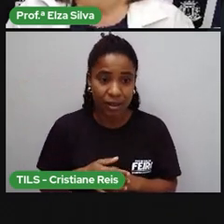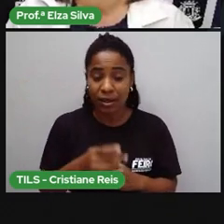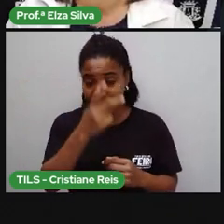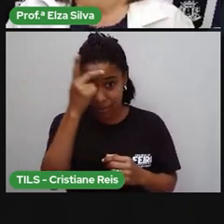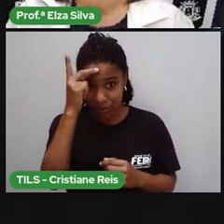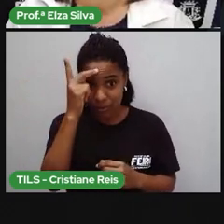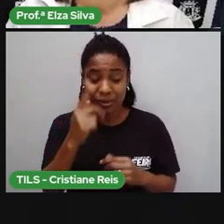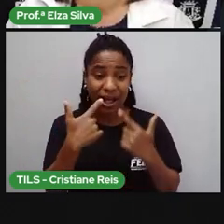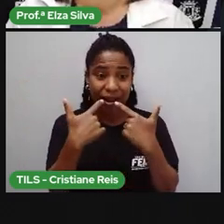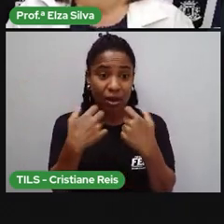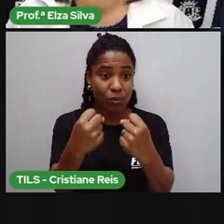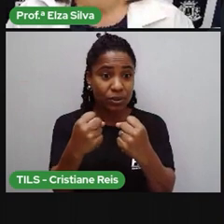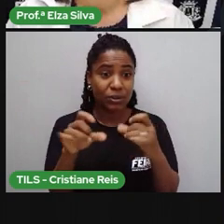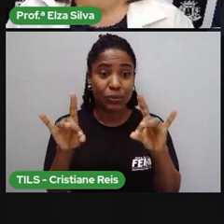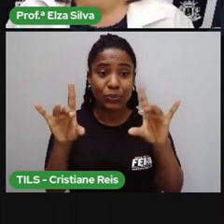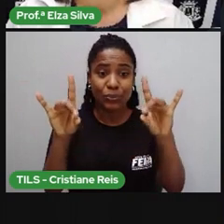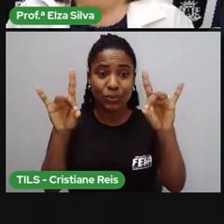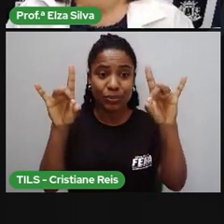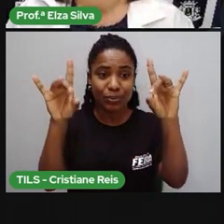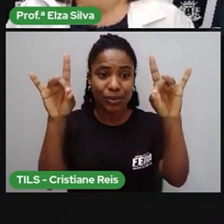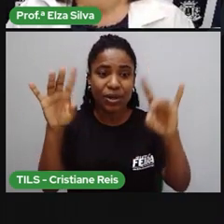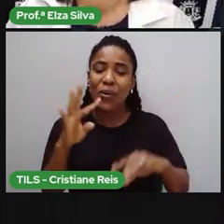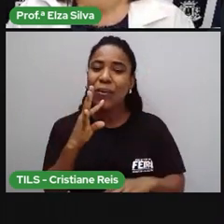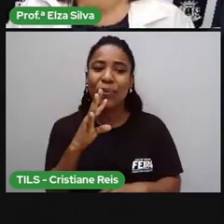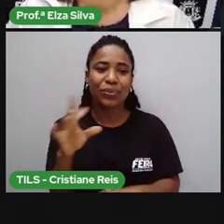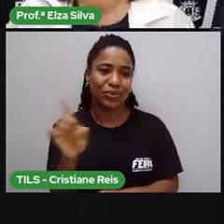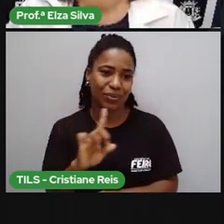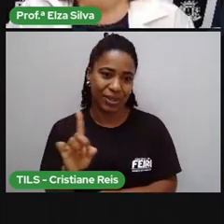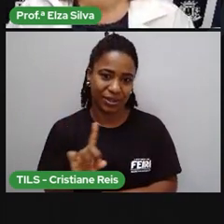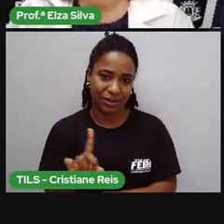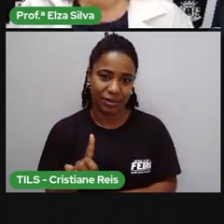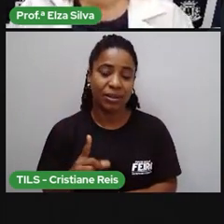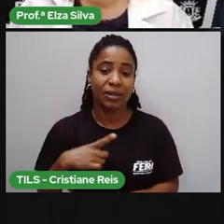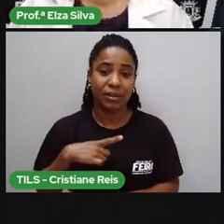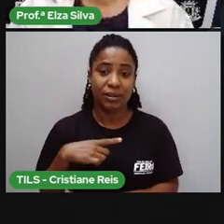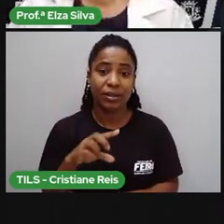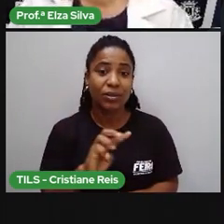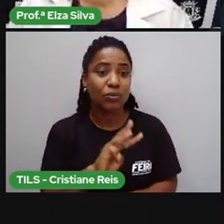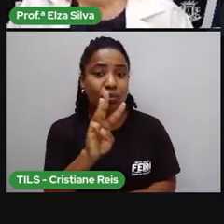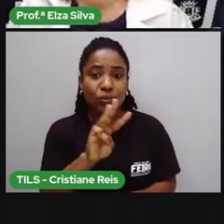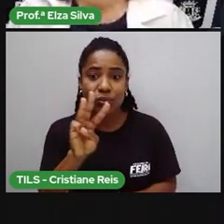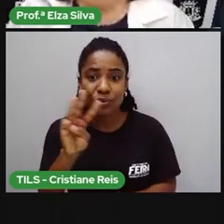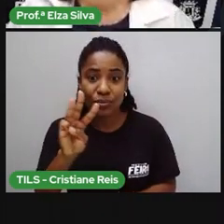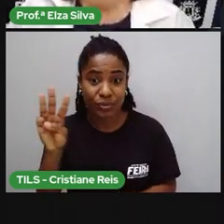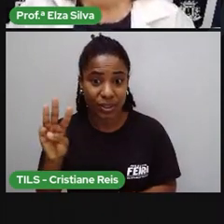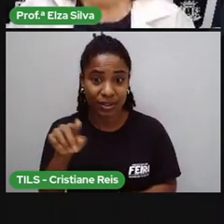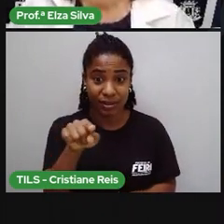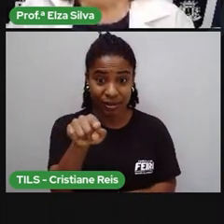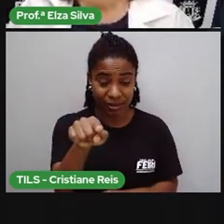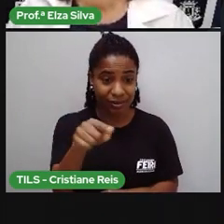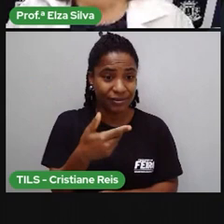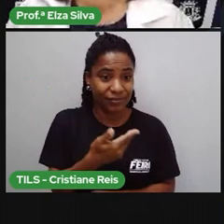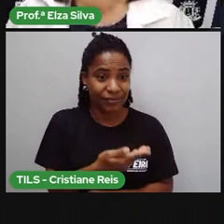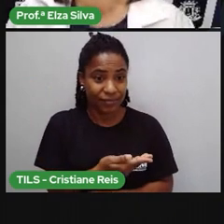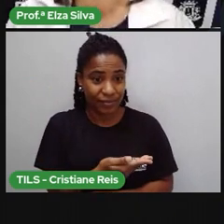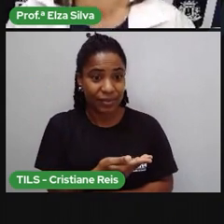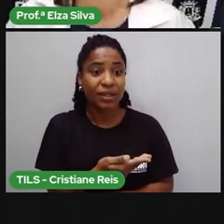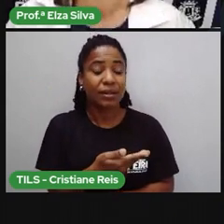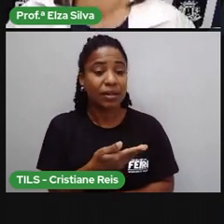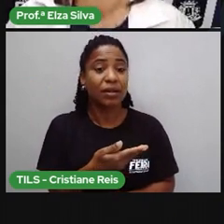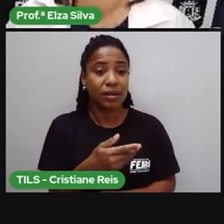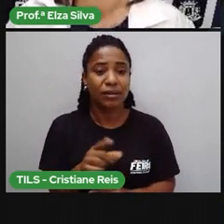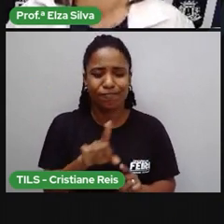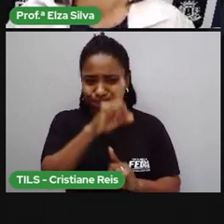desconhecem. Em todo caso, segundo o site Etnolog, que é considerado o maior inventário de línguas do